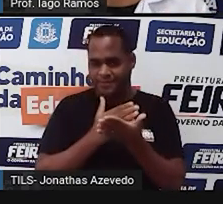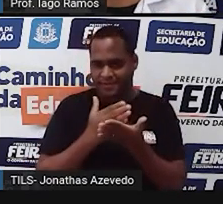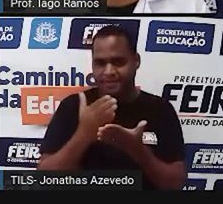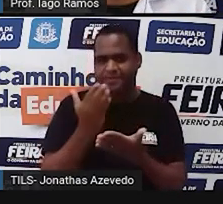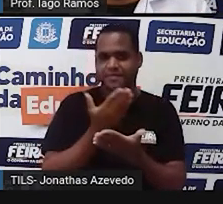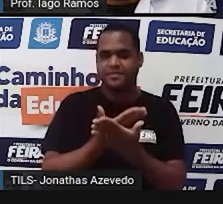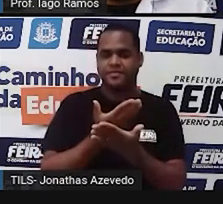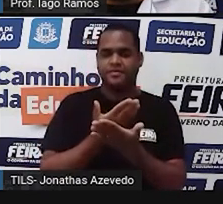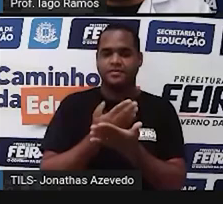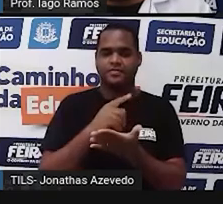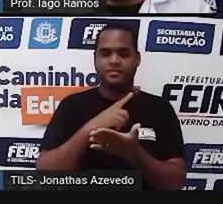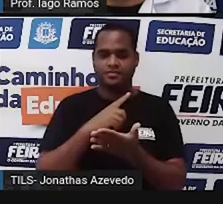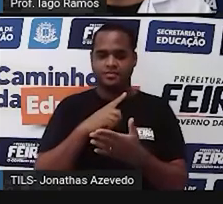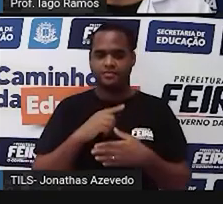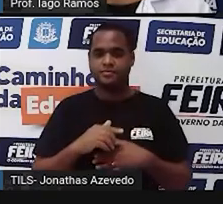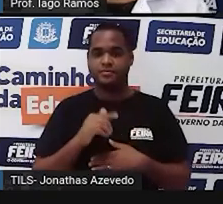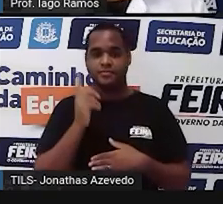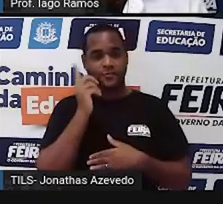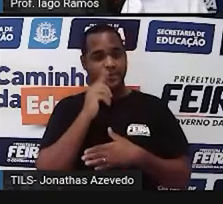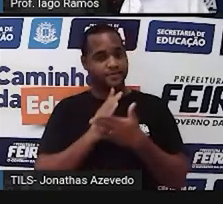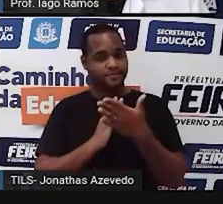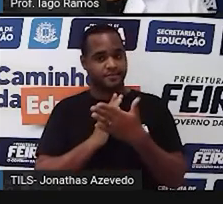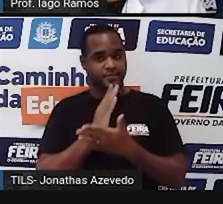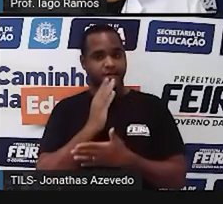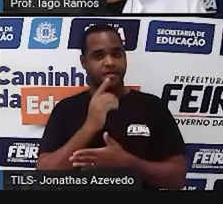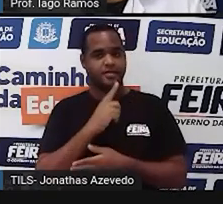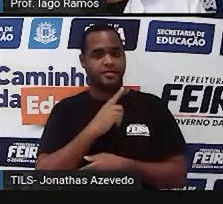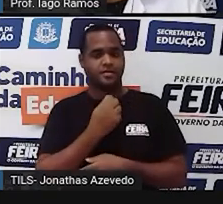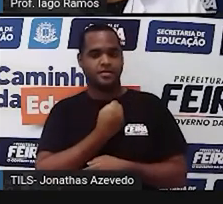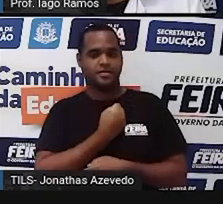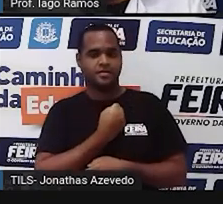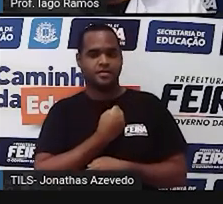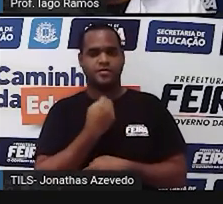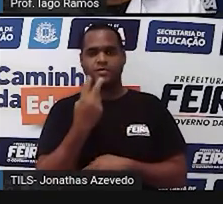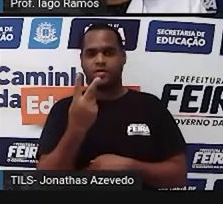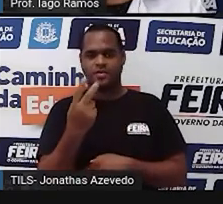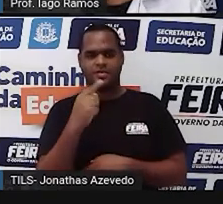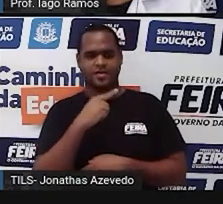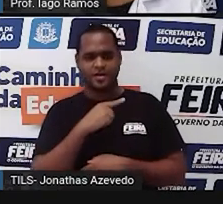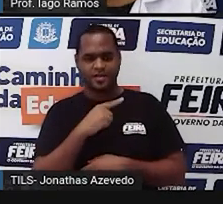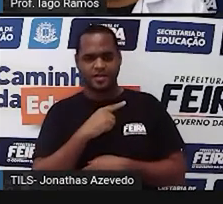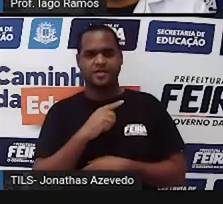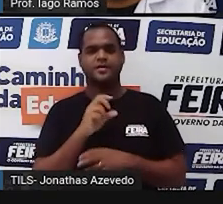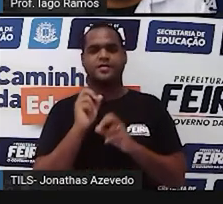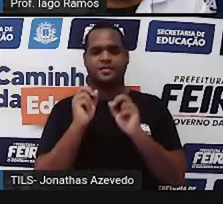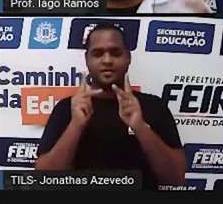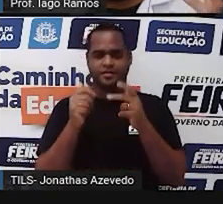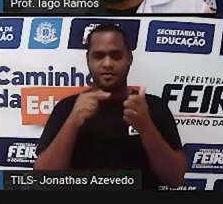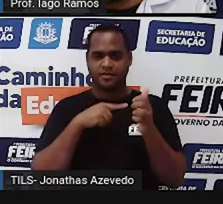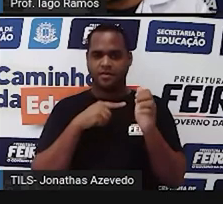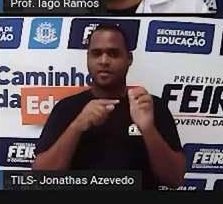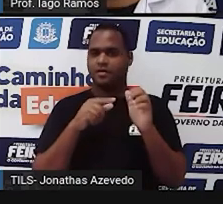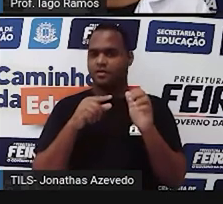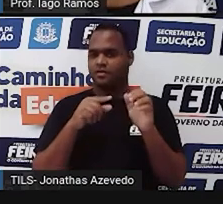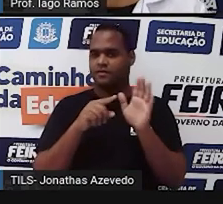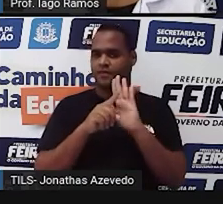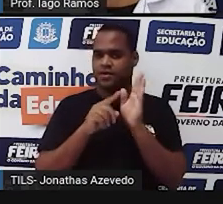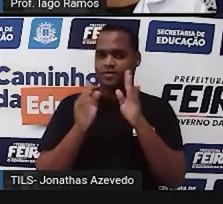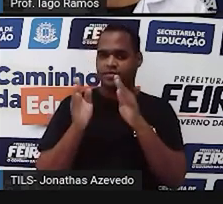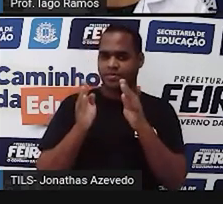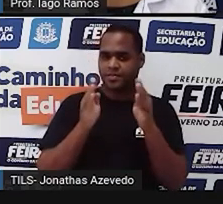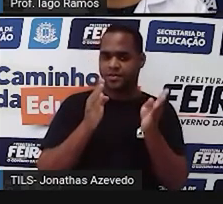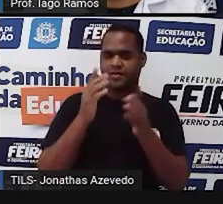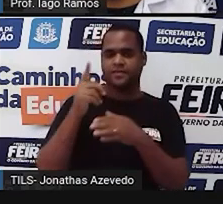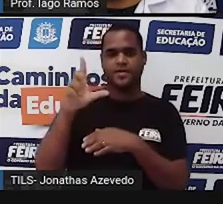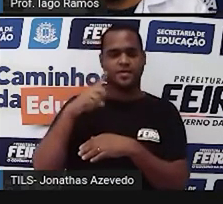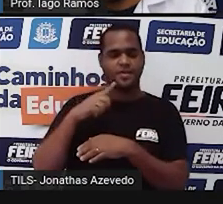aqui. Venceu a etapa 1, vai para a etapa 2, tá bom? Na etapa 2 tem outras coisas que você